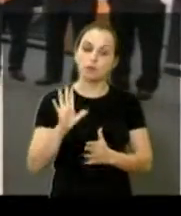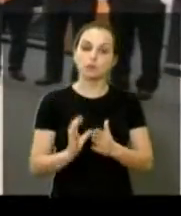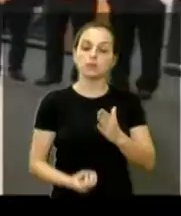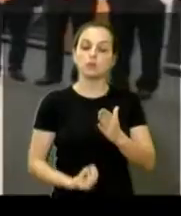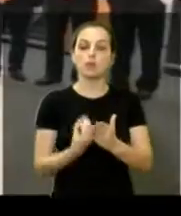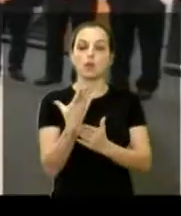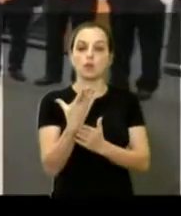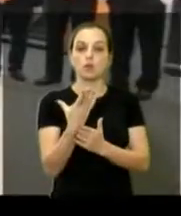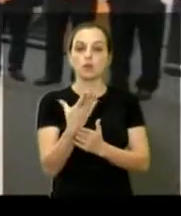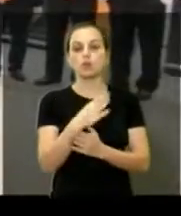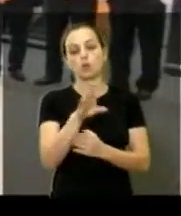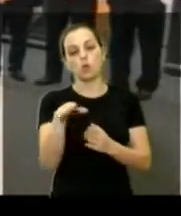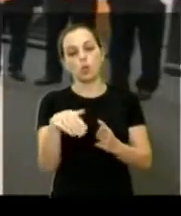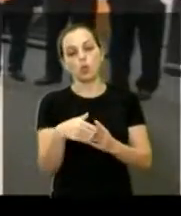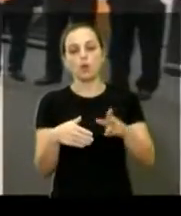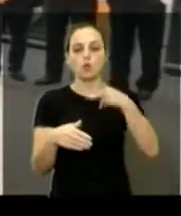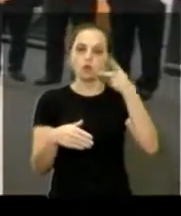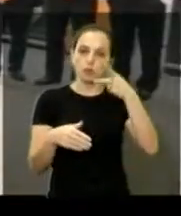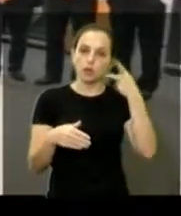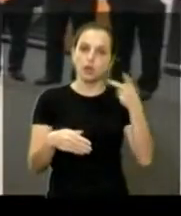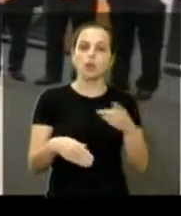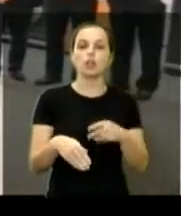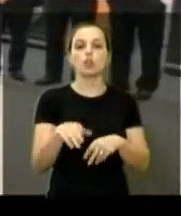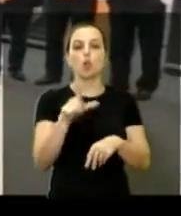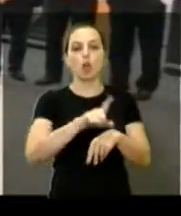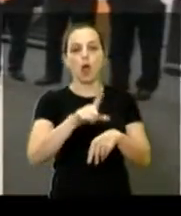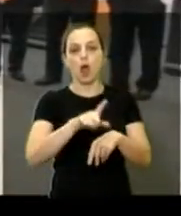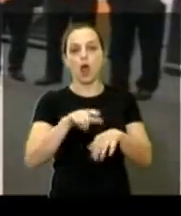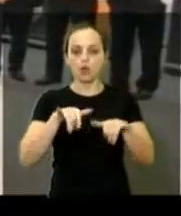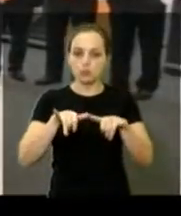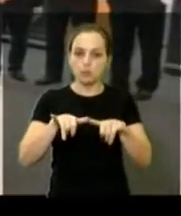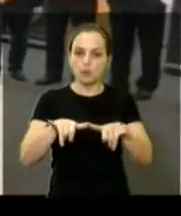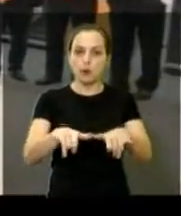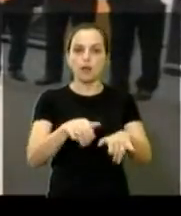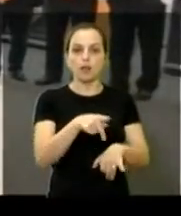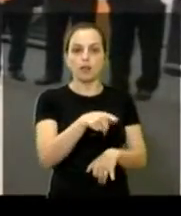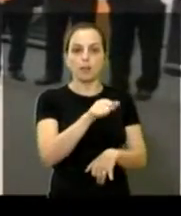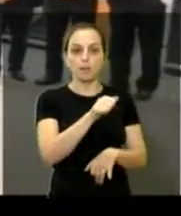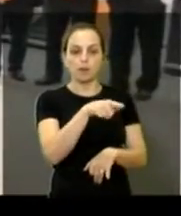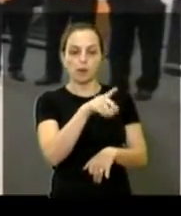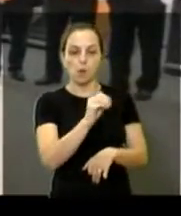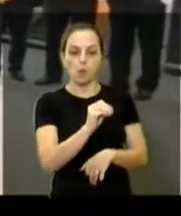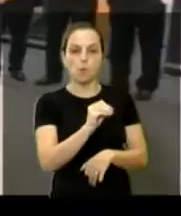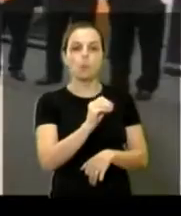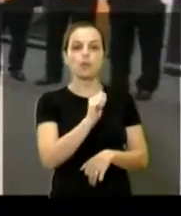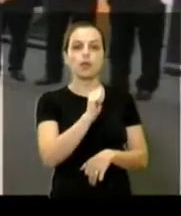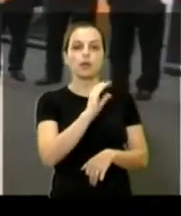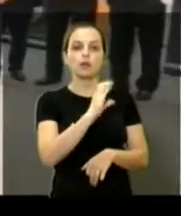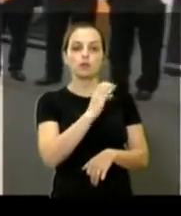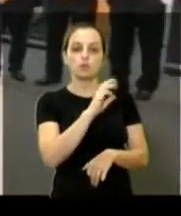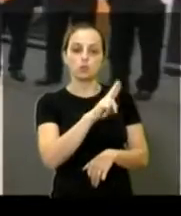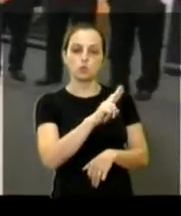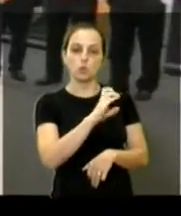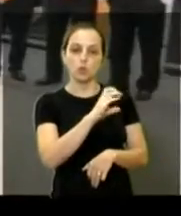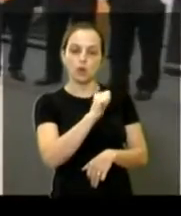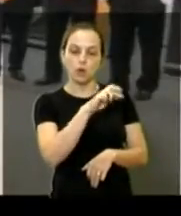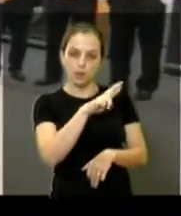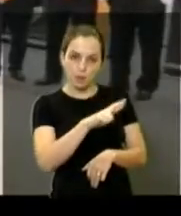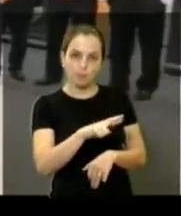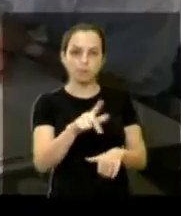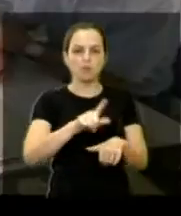praticamente todos os vereadores da loja do Pão de Açúcar, uma importante loja que se abre na cidade de Araraquara, lá no shopping.